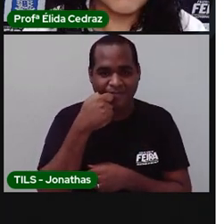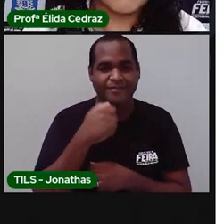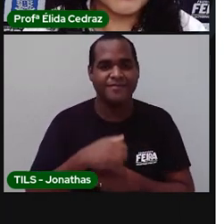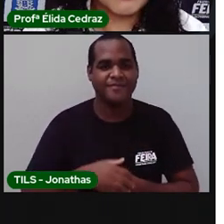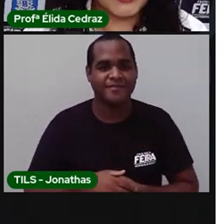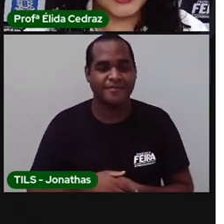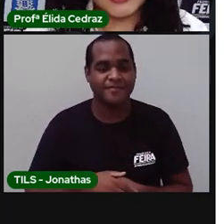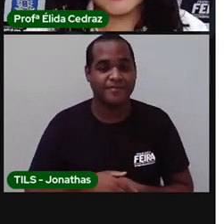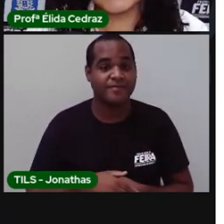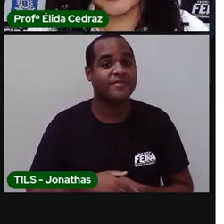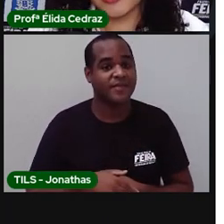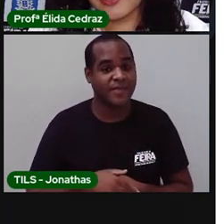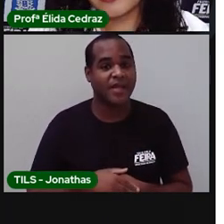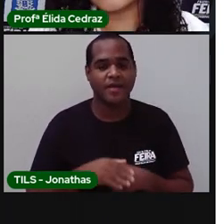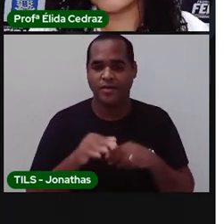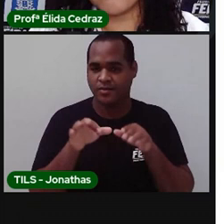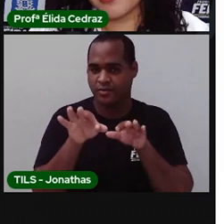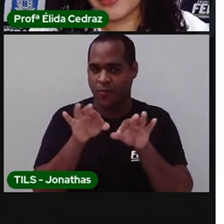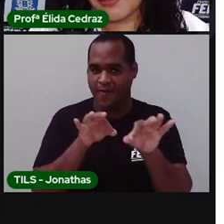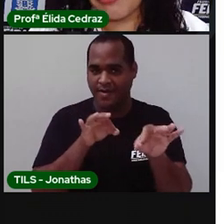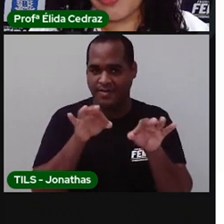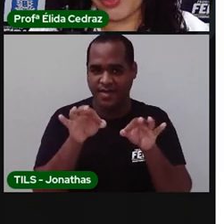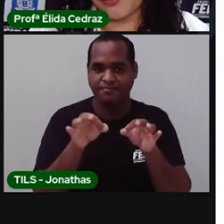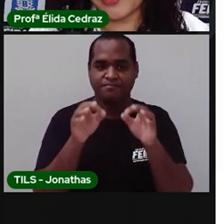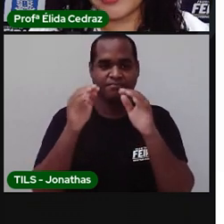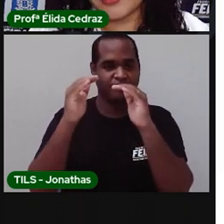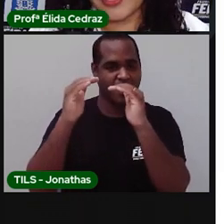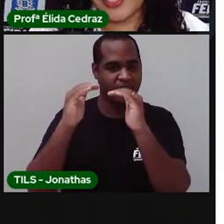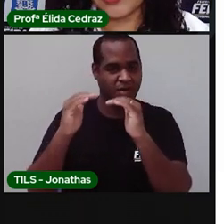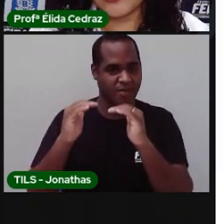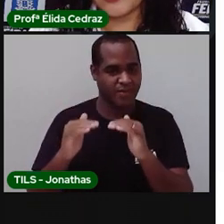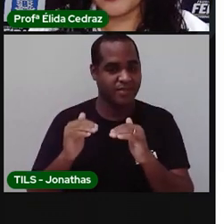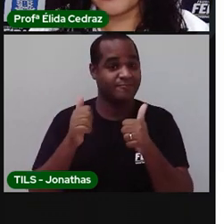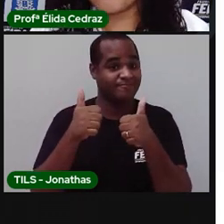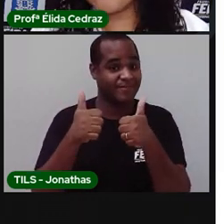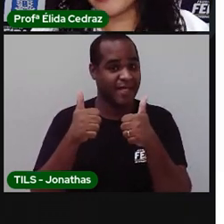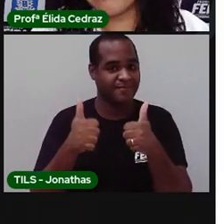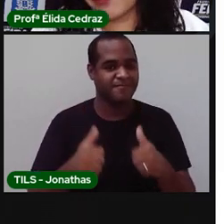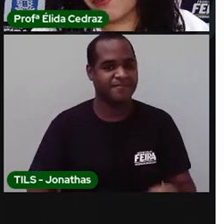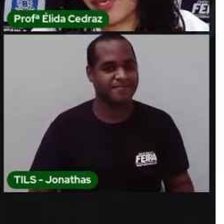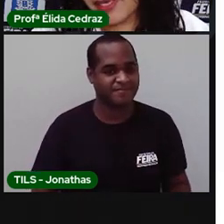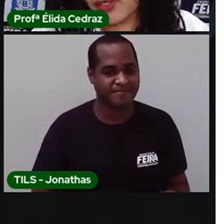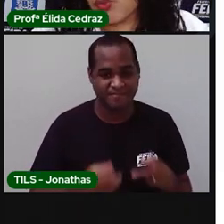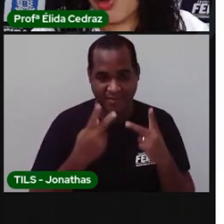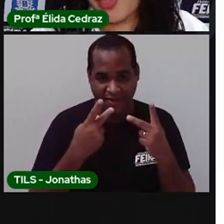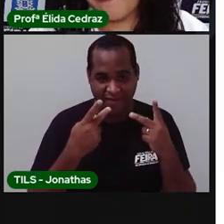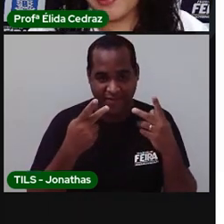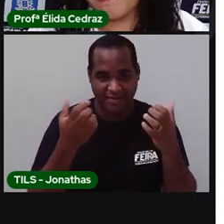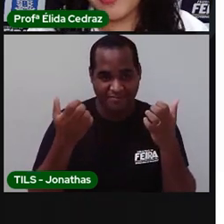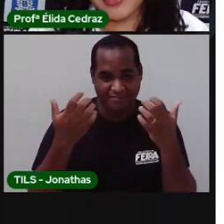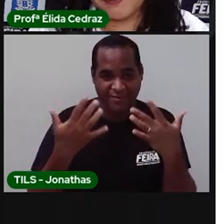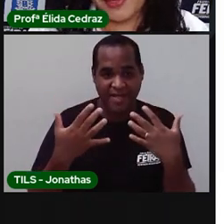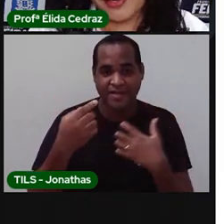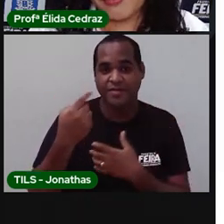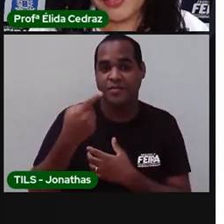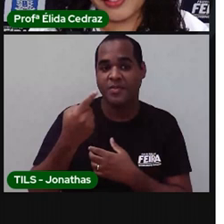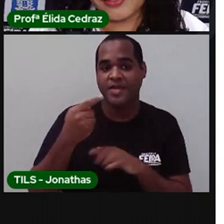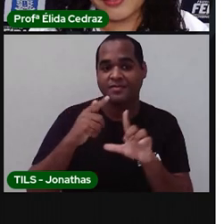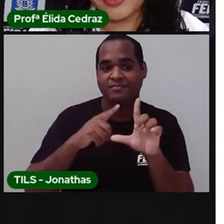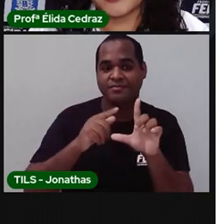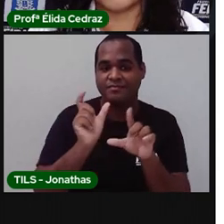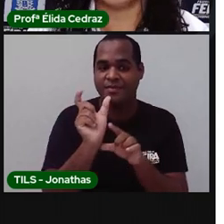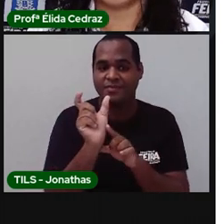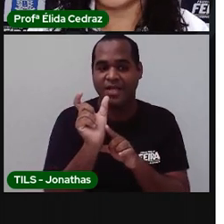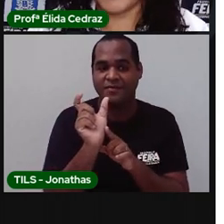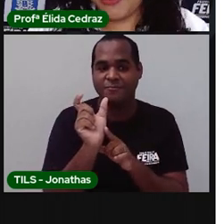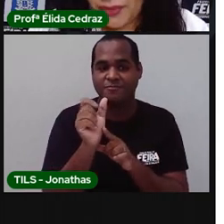Vamos organizar da mesma forma, certo? Fala pra mim qual é a primeira palavrinha.